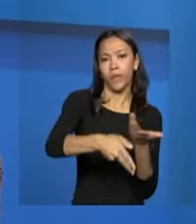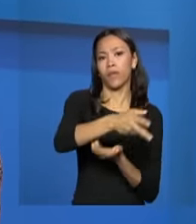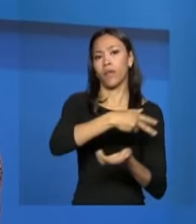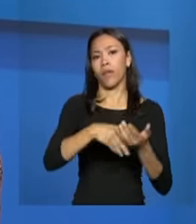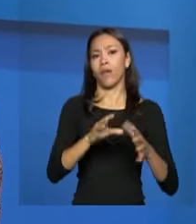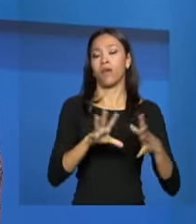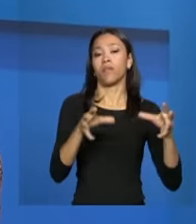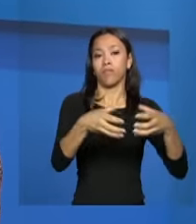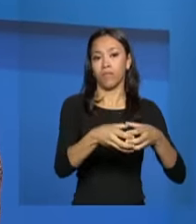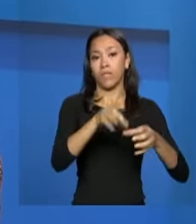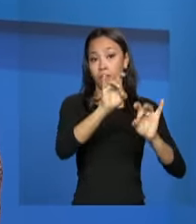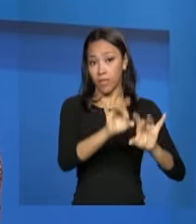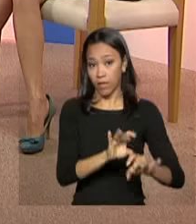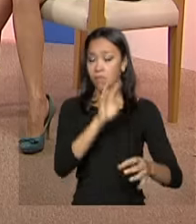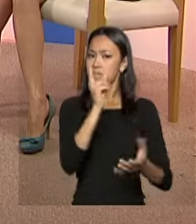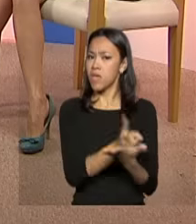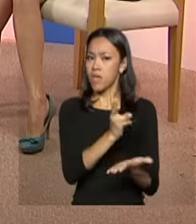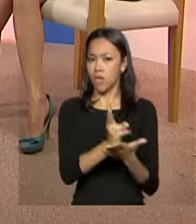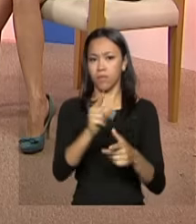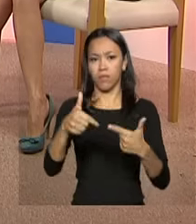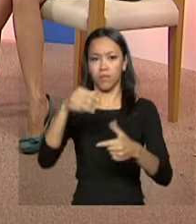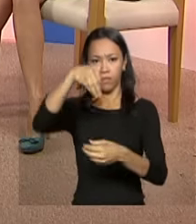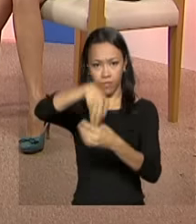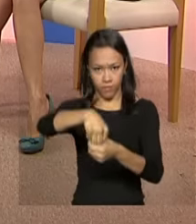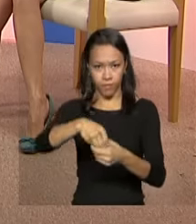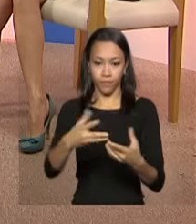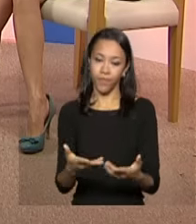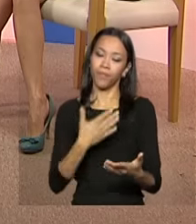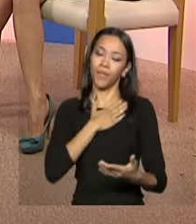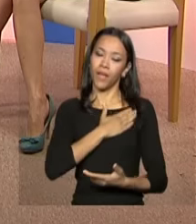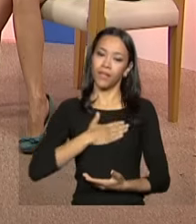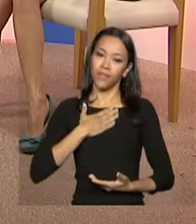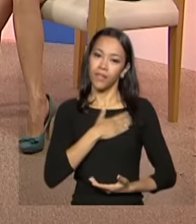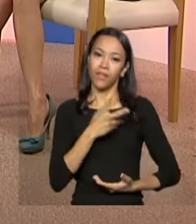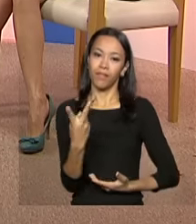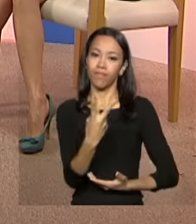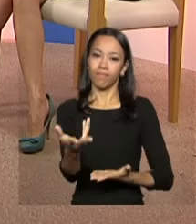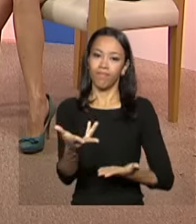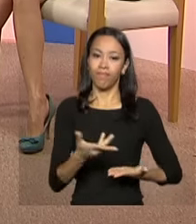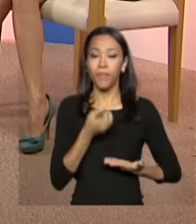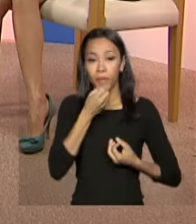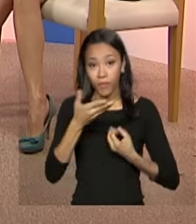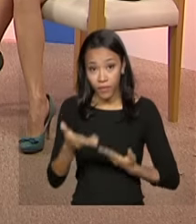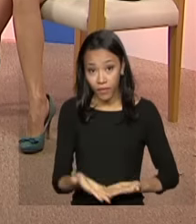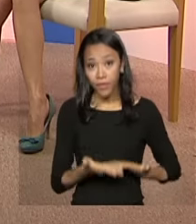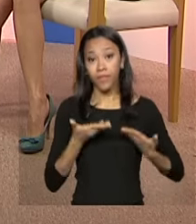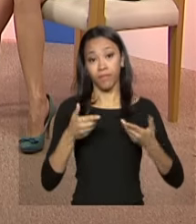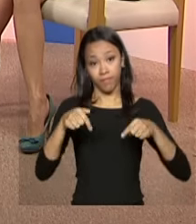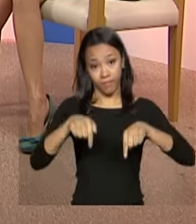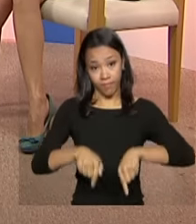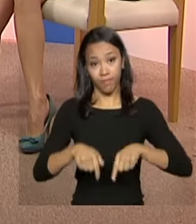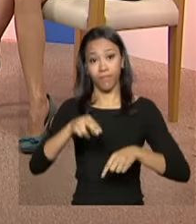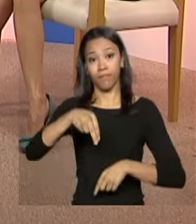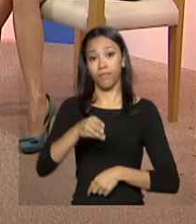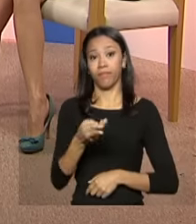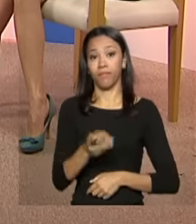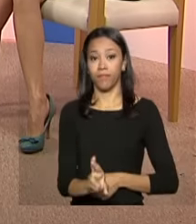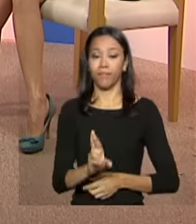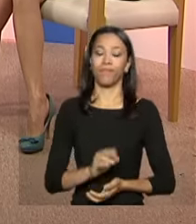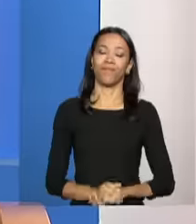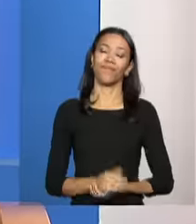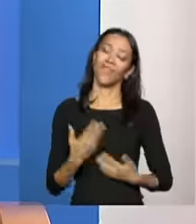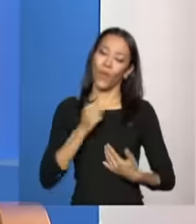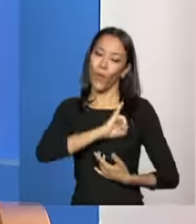da mesma Secretaria. É um prazer tê-las aqui conosco, sejam bem-vindas ao estúdio da NBR. Olá, é uma